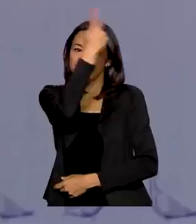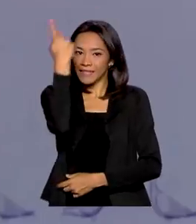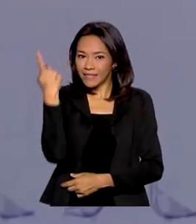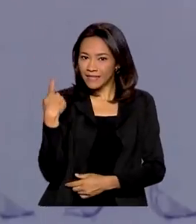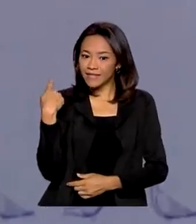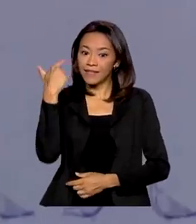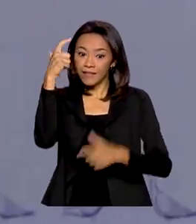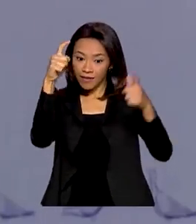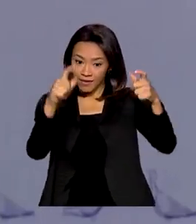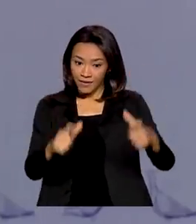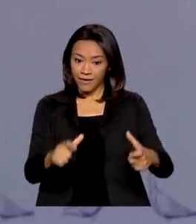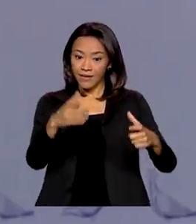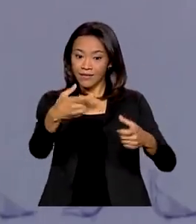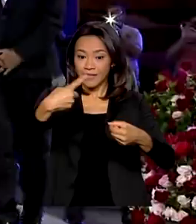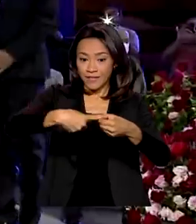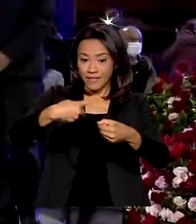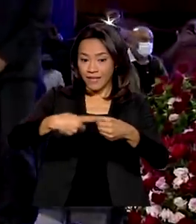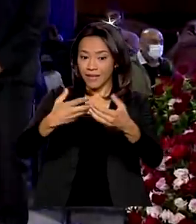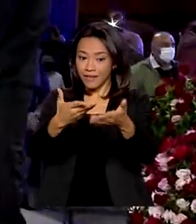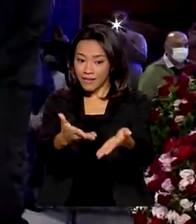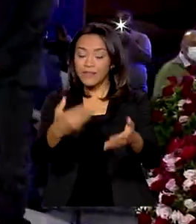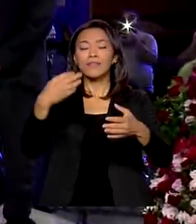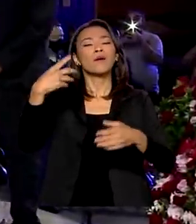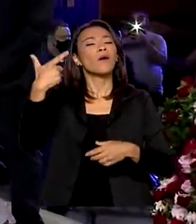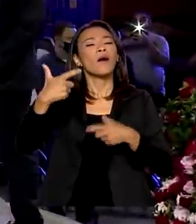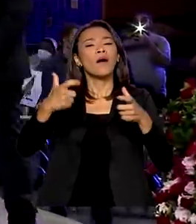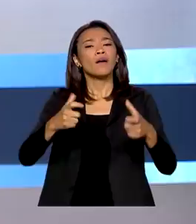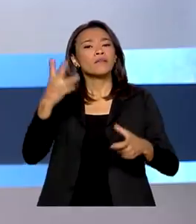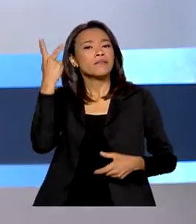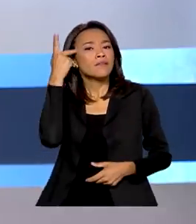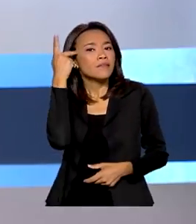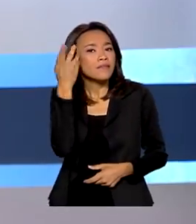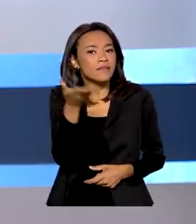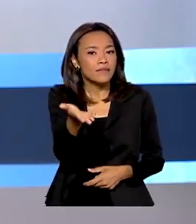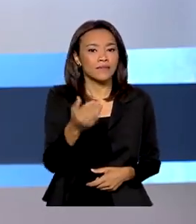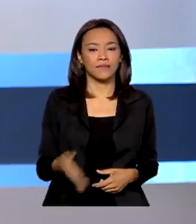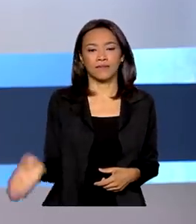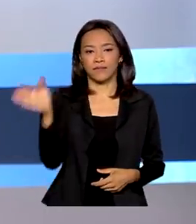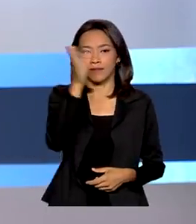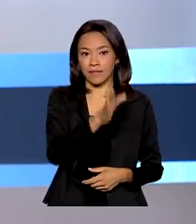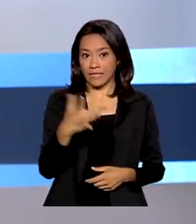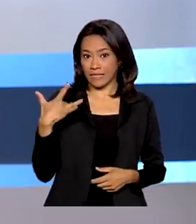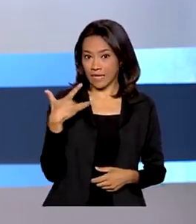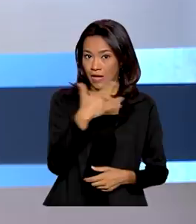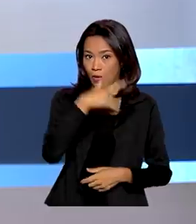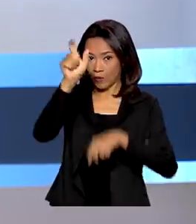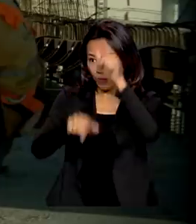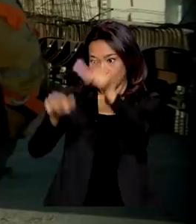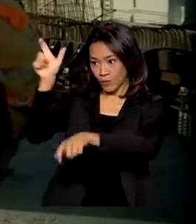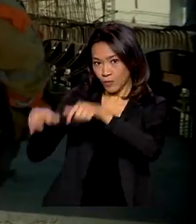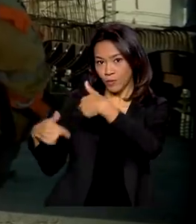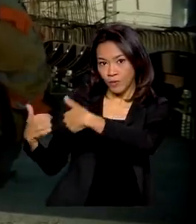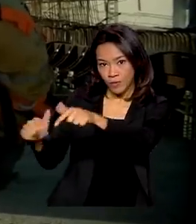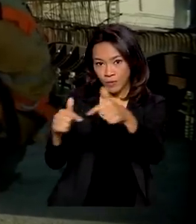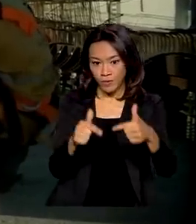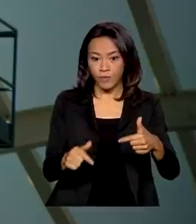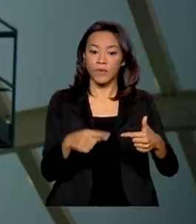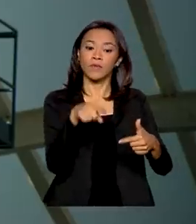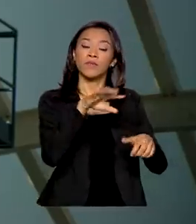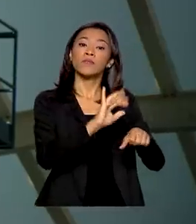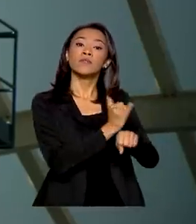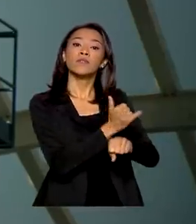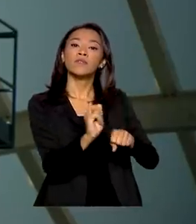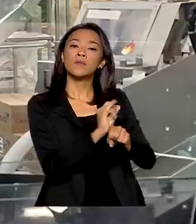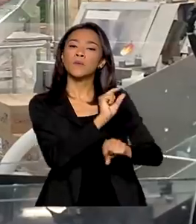Santuário Nacional de Nossa Senhora Aparecida, interior de São Paulo. Saúde do Trabalhador, ferramenta ajuda na